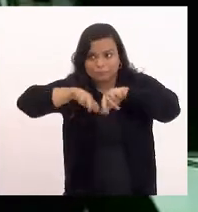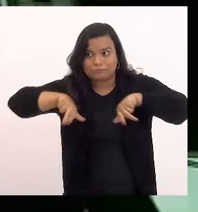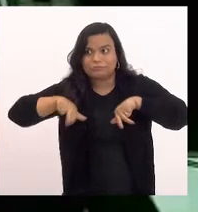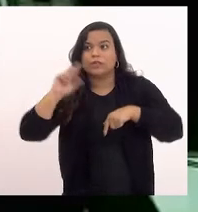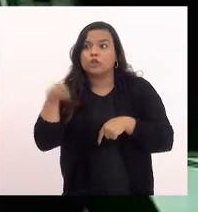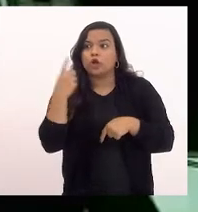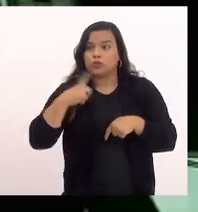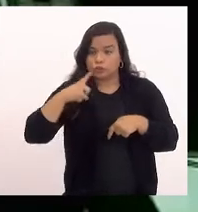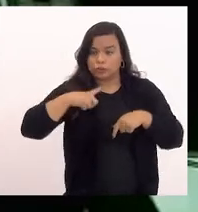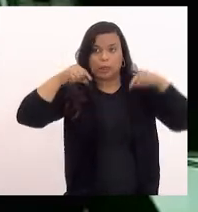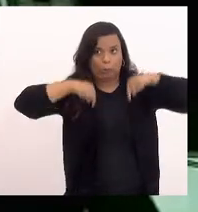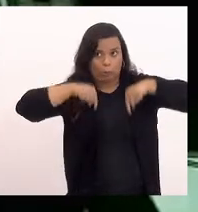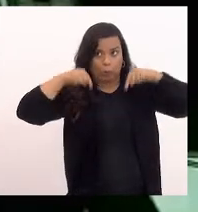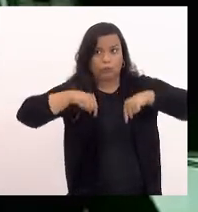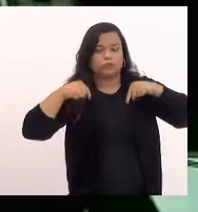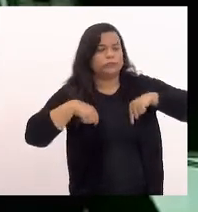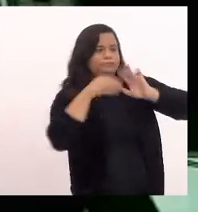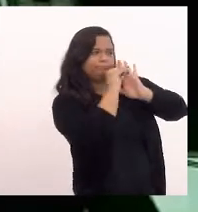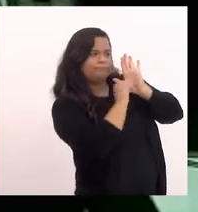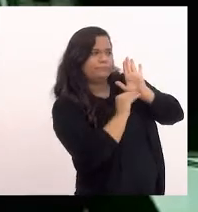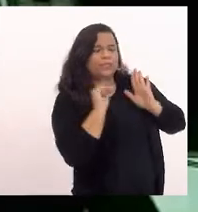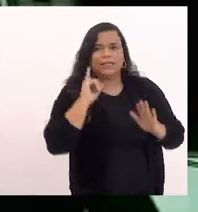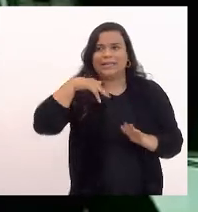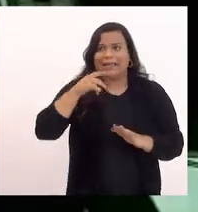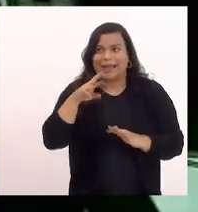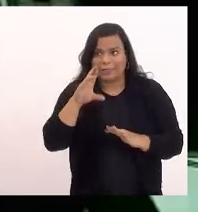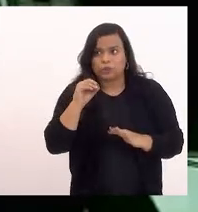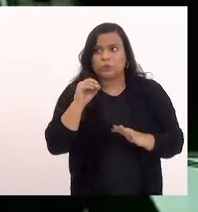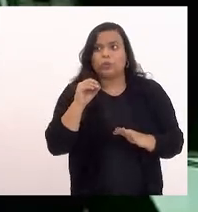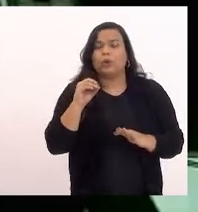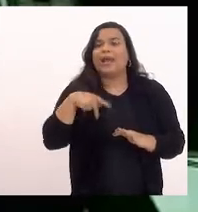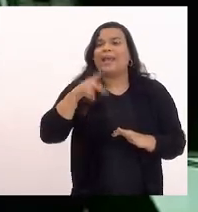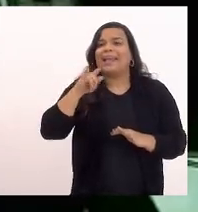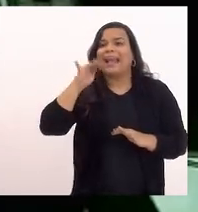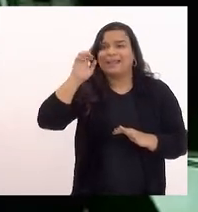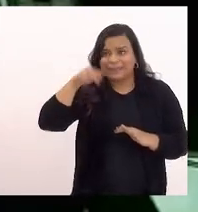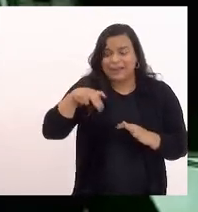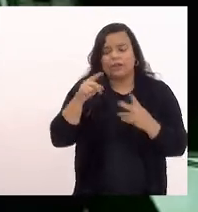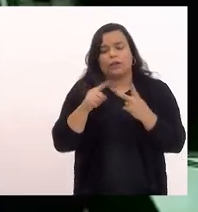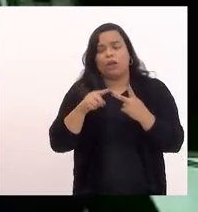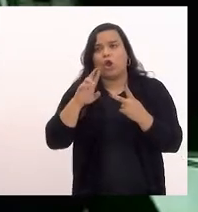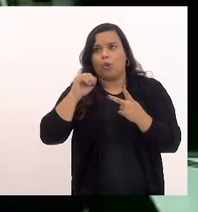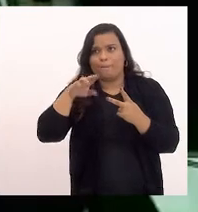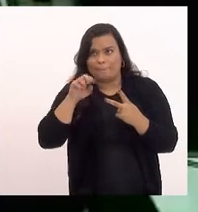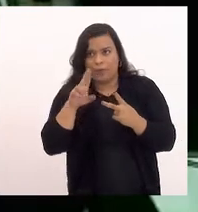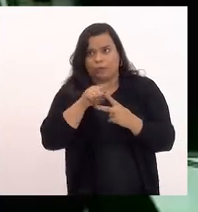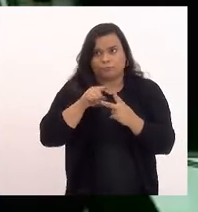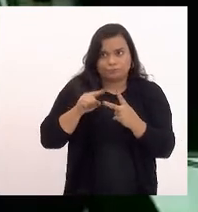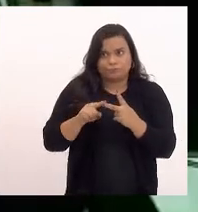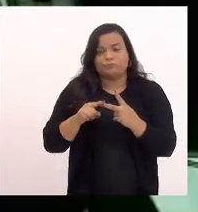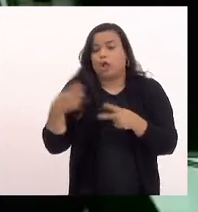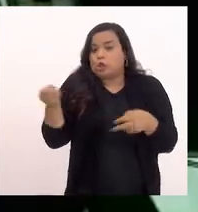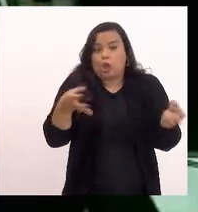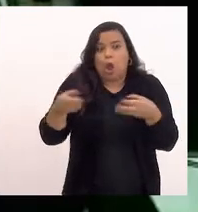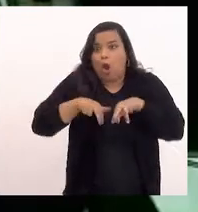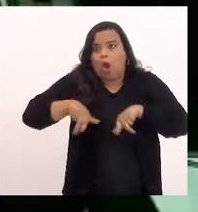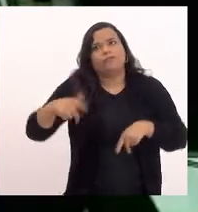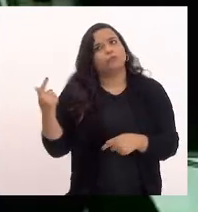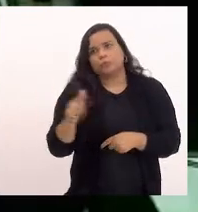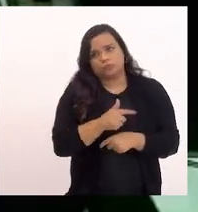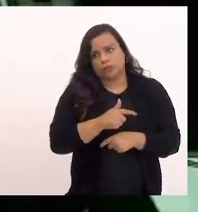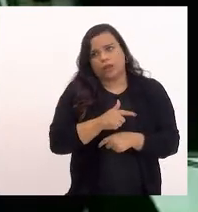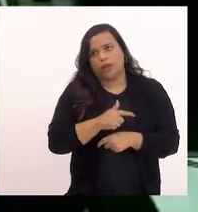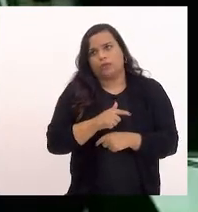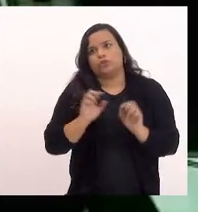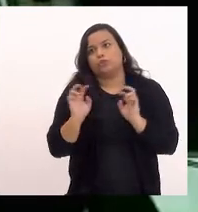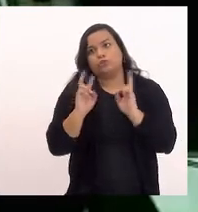tem hoje um inquérito de Ketlin e Romeu apesar não há novidades no sentido